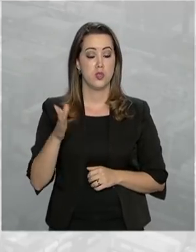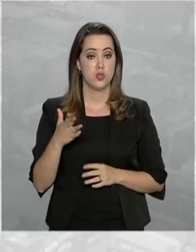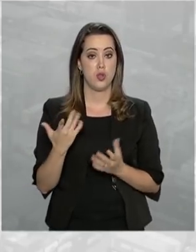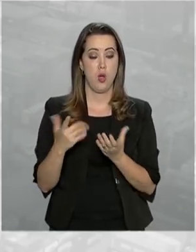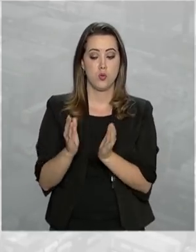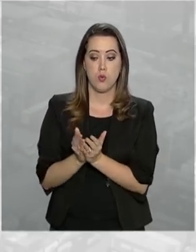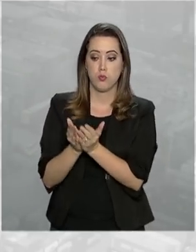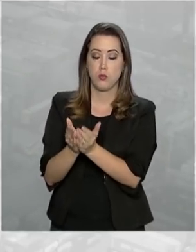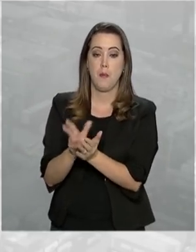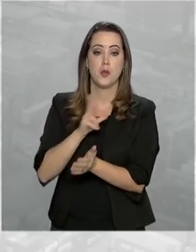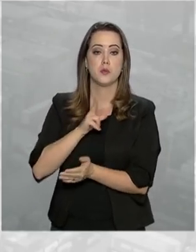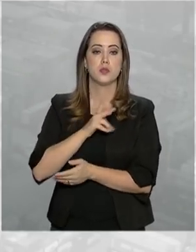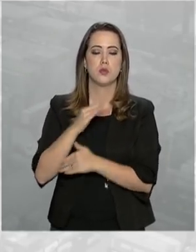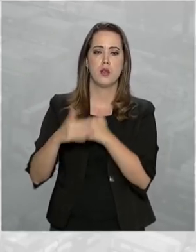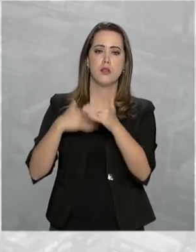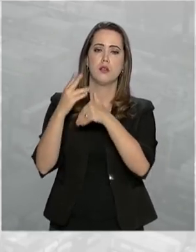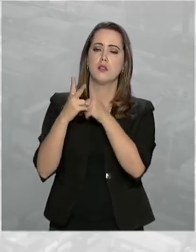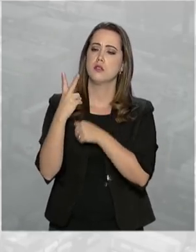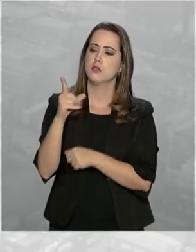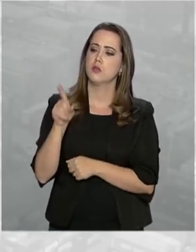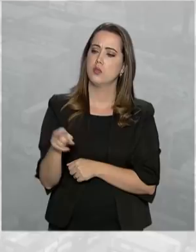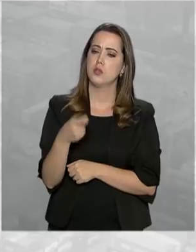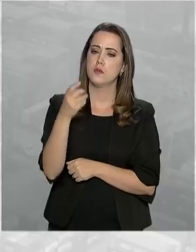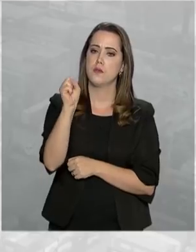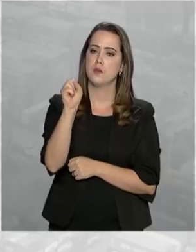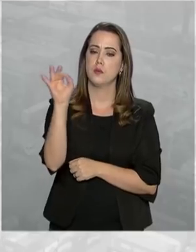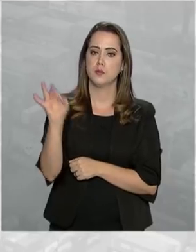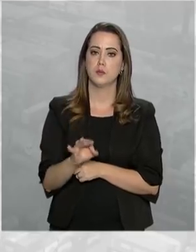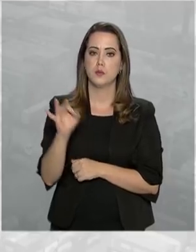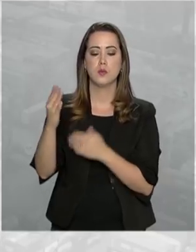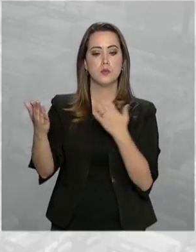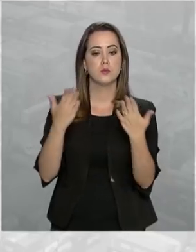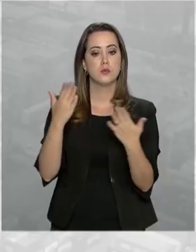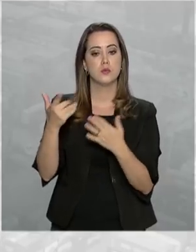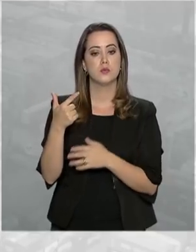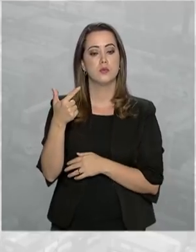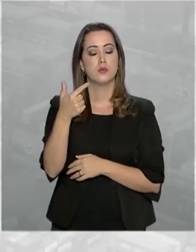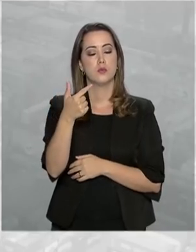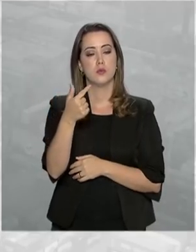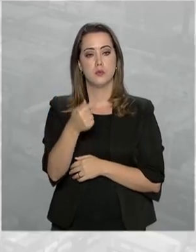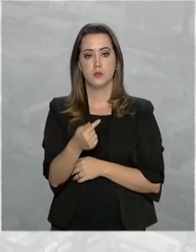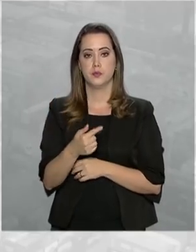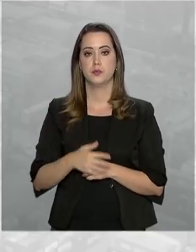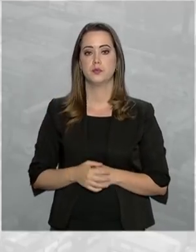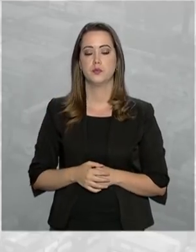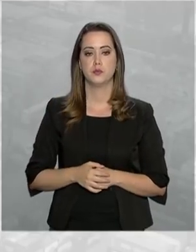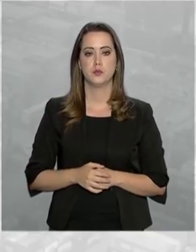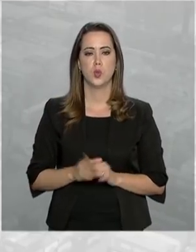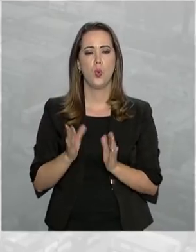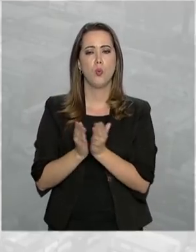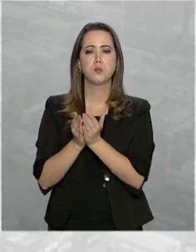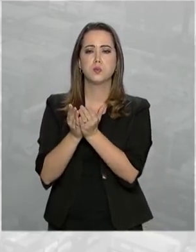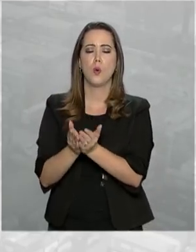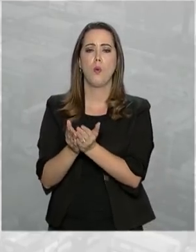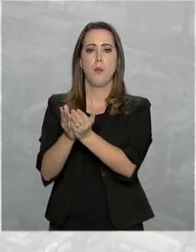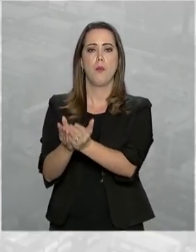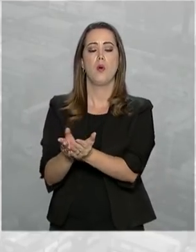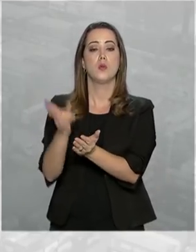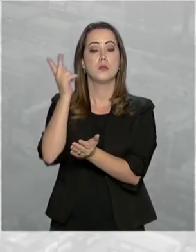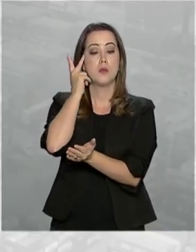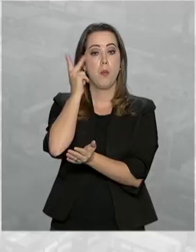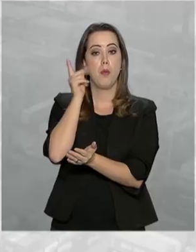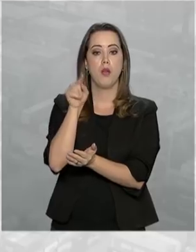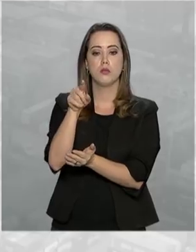terminais privados cresceram 2,8% em relação a 2017. O Porto de Santos, em São Paulo,